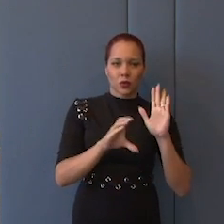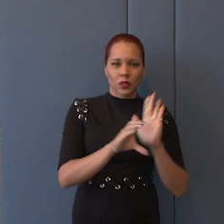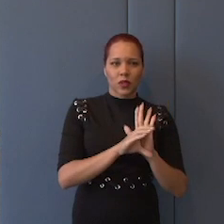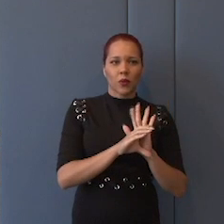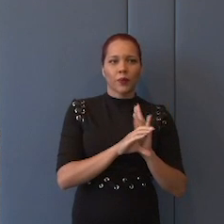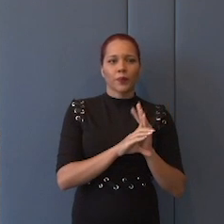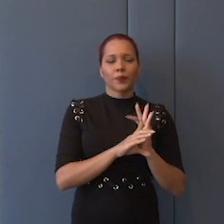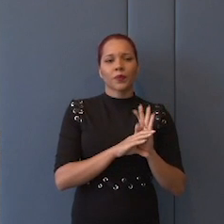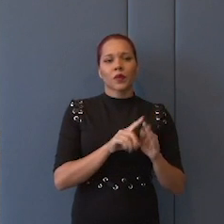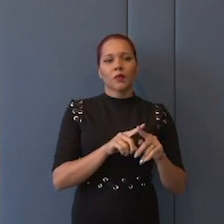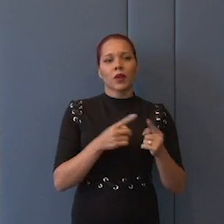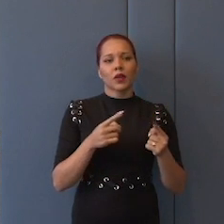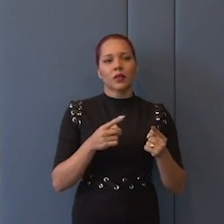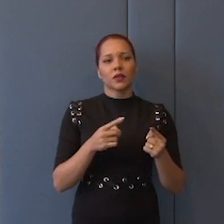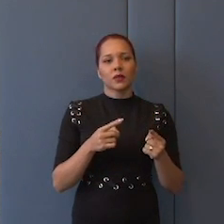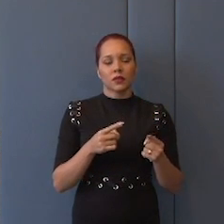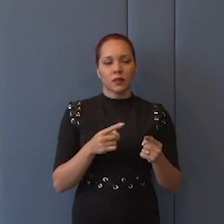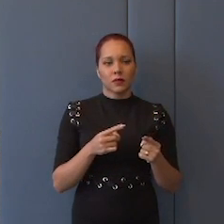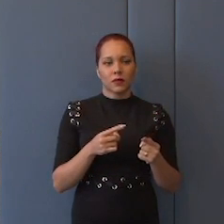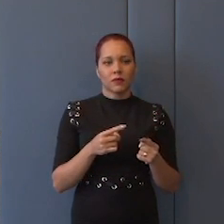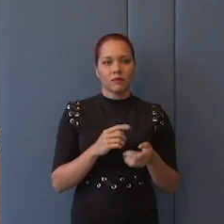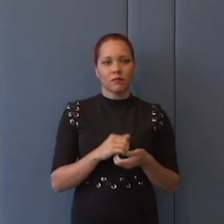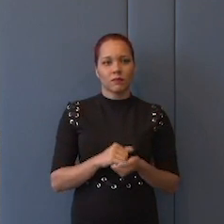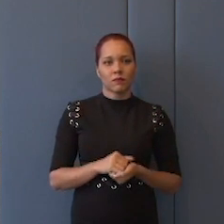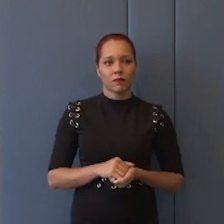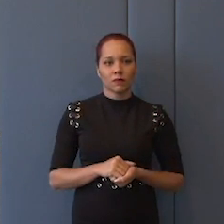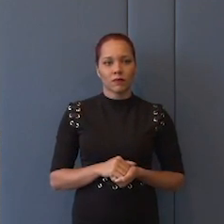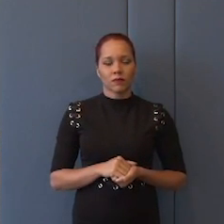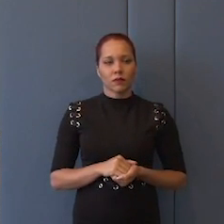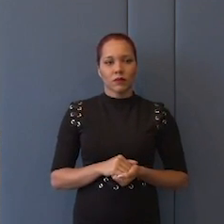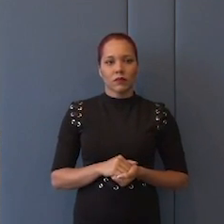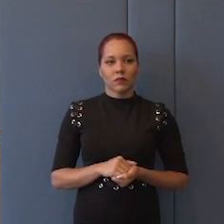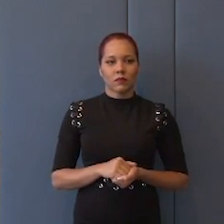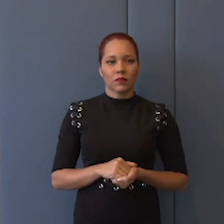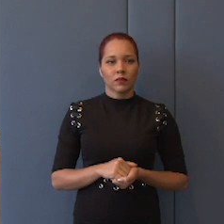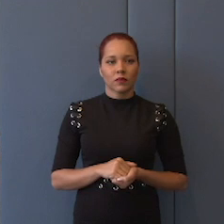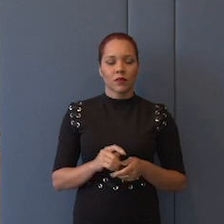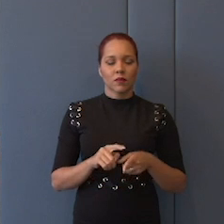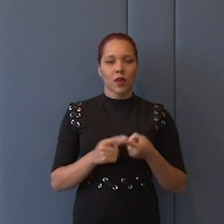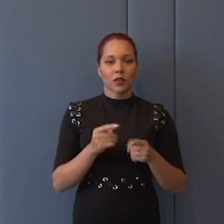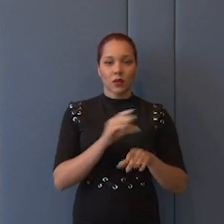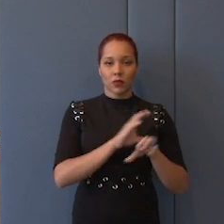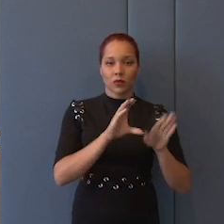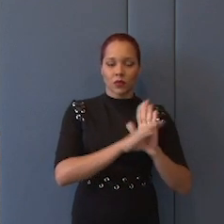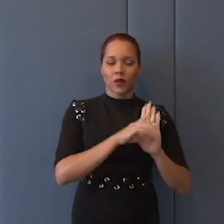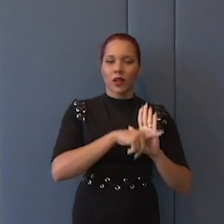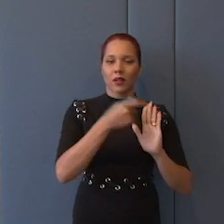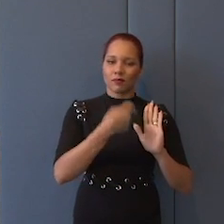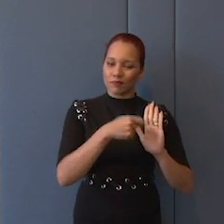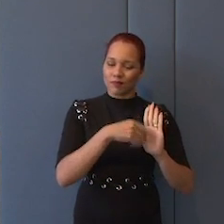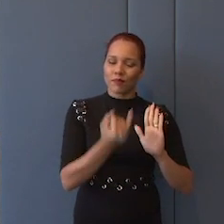aqui, mas uma Constituição é necessária para isso, para